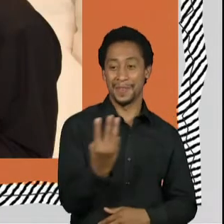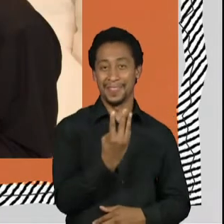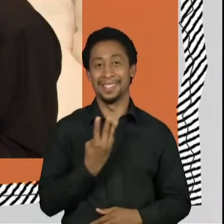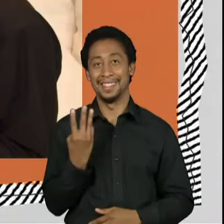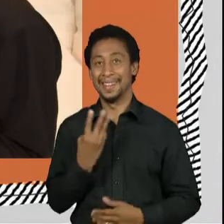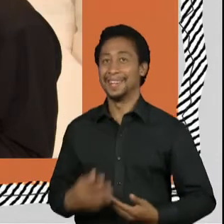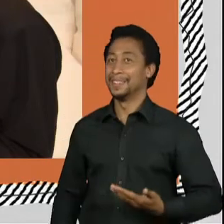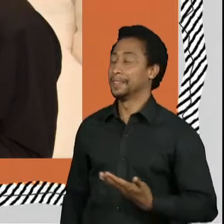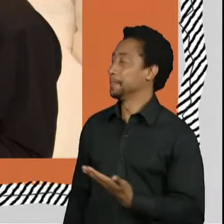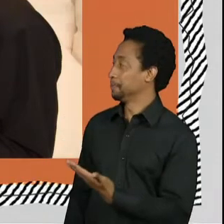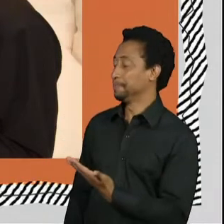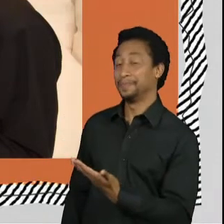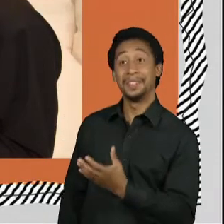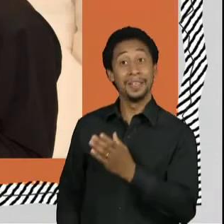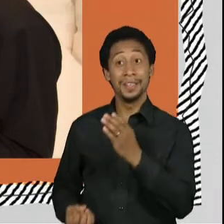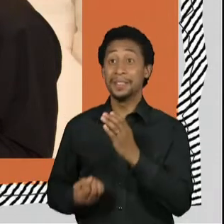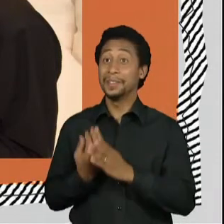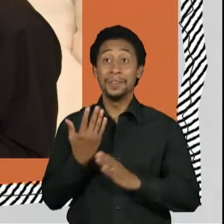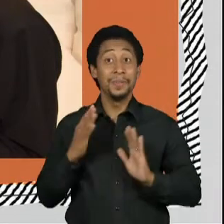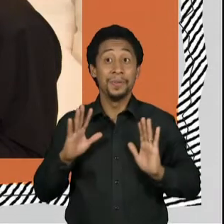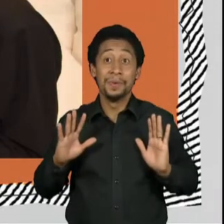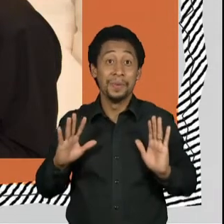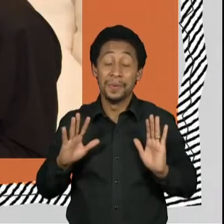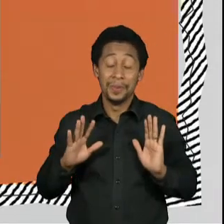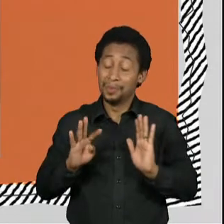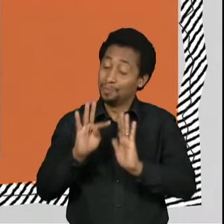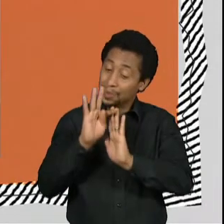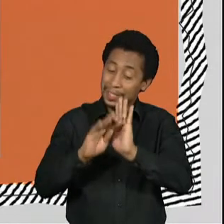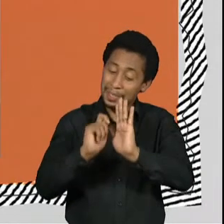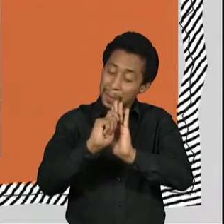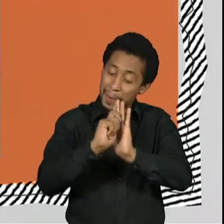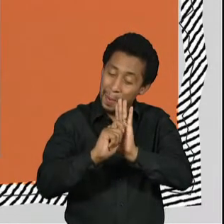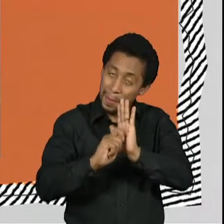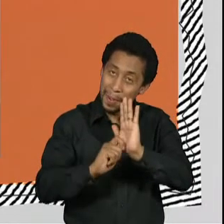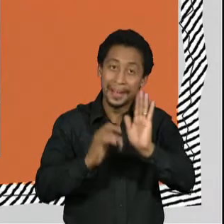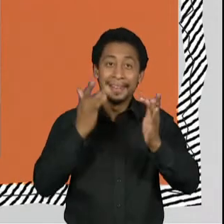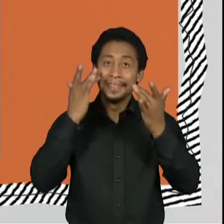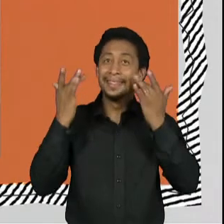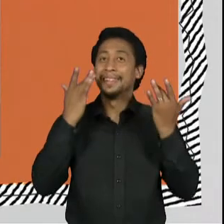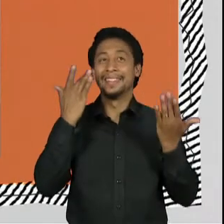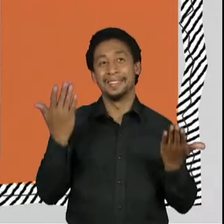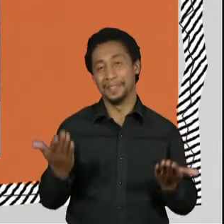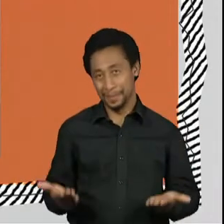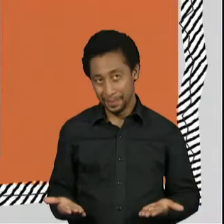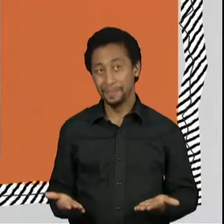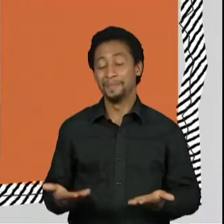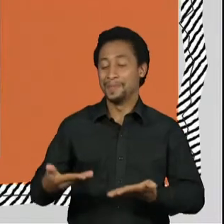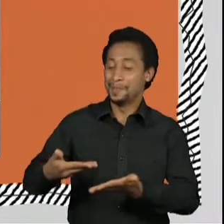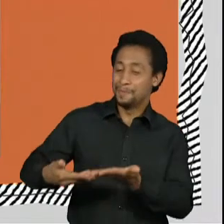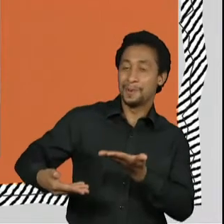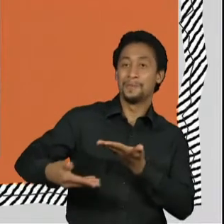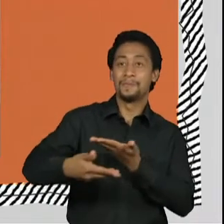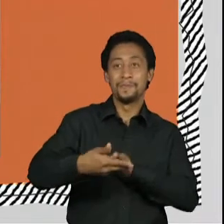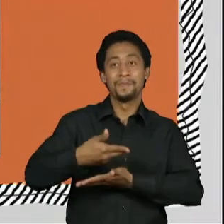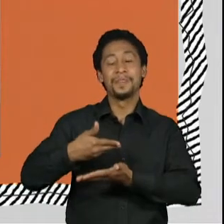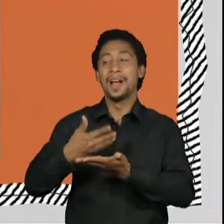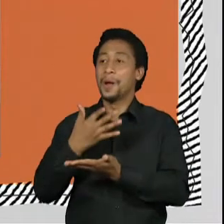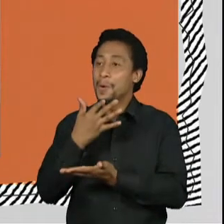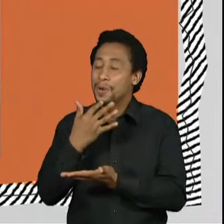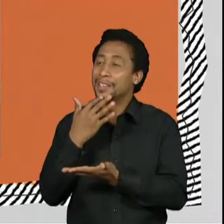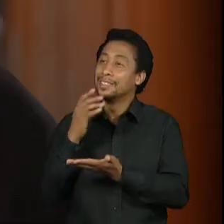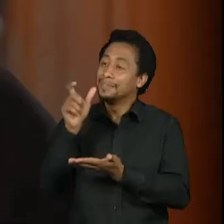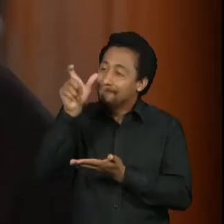uma história, uma primeira leitura pública da peça e eu aprendi a conhecê-la,